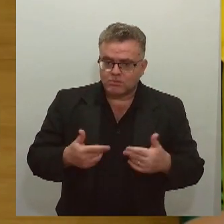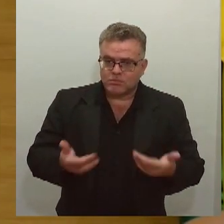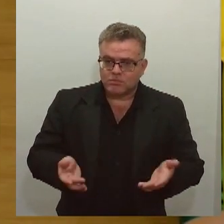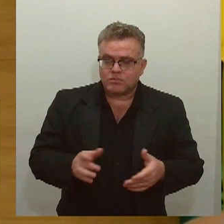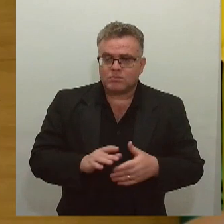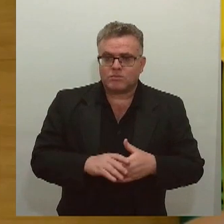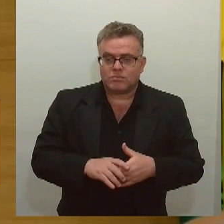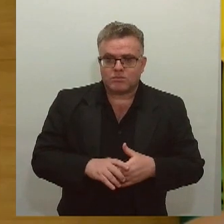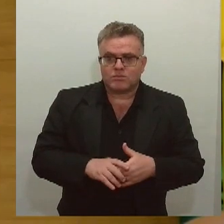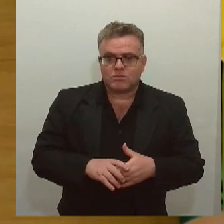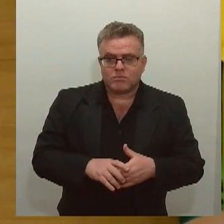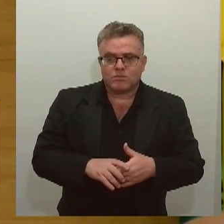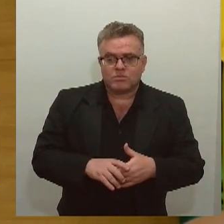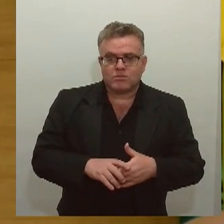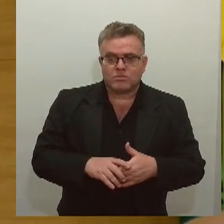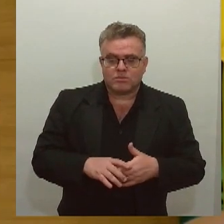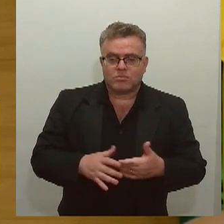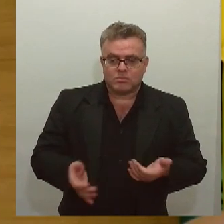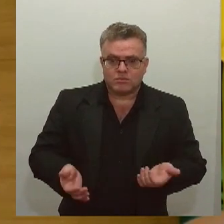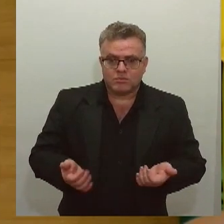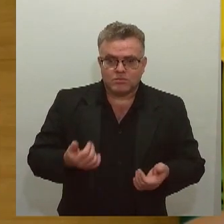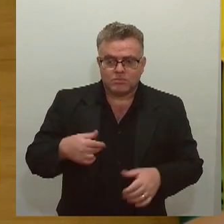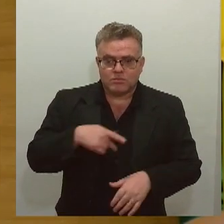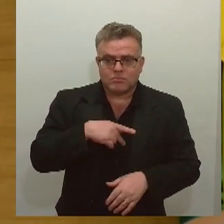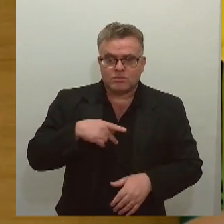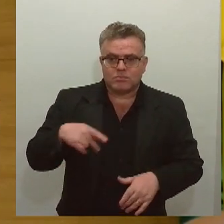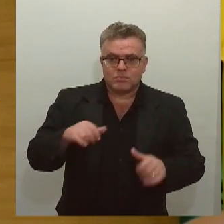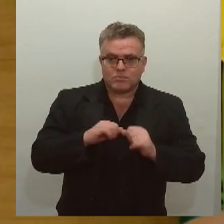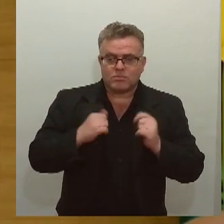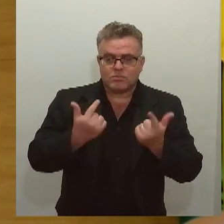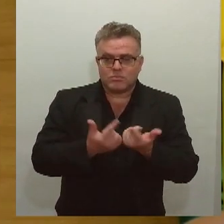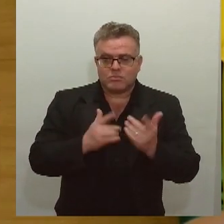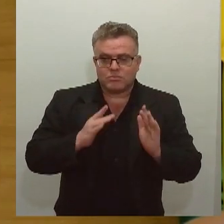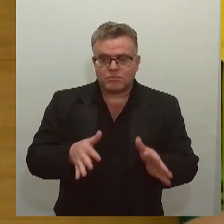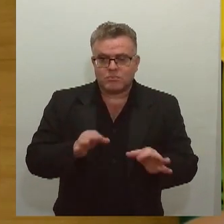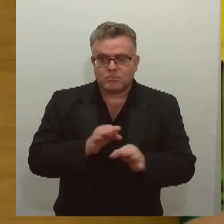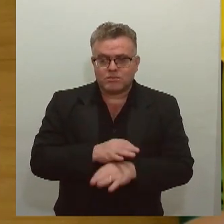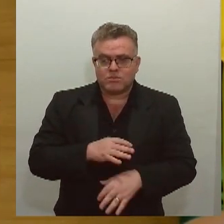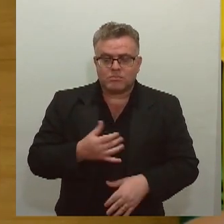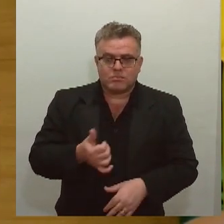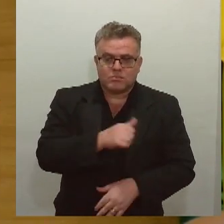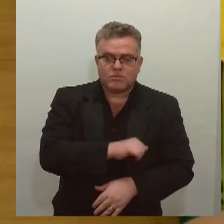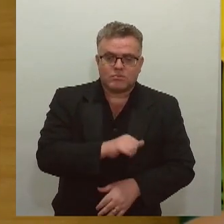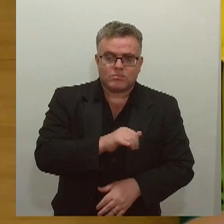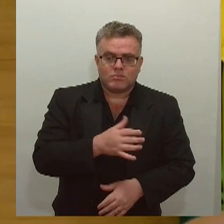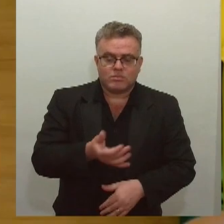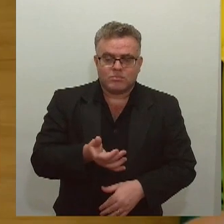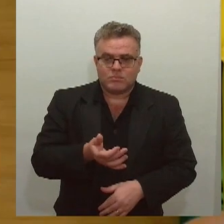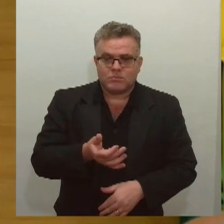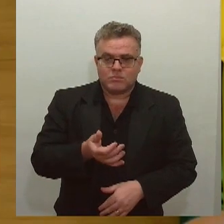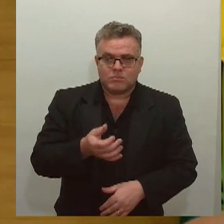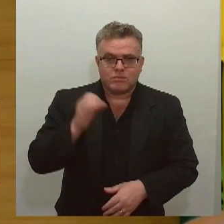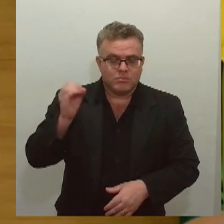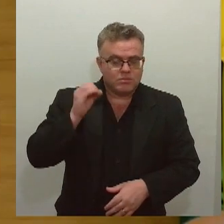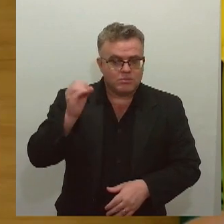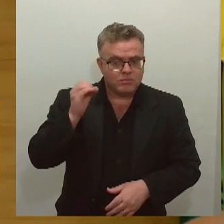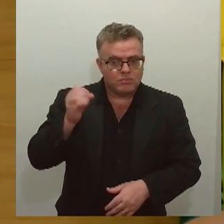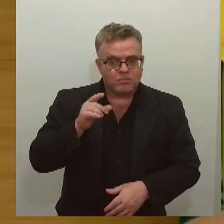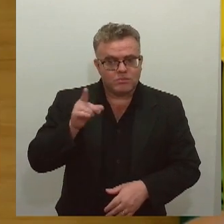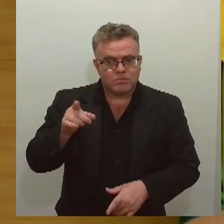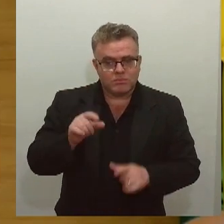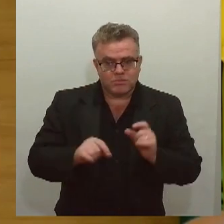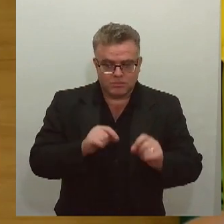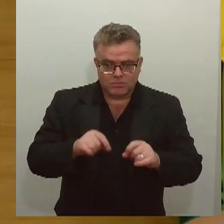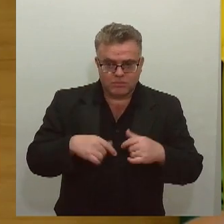desligar para assumir a presidência da Assembleia Legislativa do Rio Grande do Sul. E fez a indicação do nosso nome, eu ainda é um deputado de primeiro